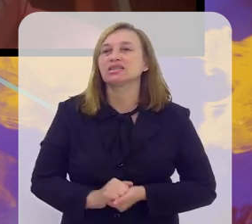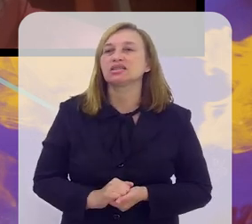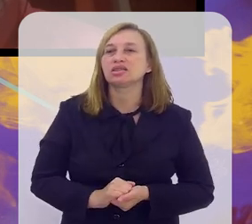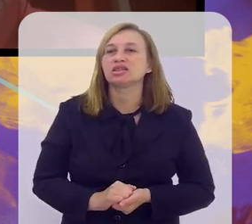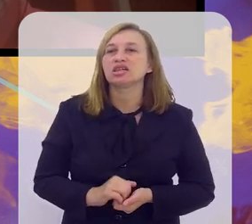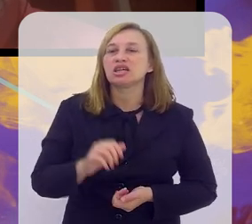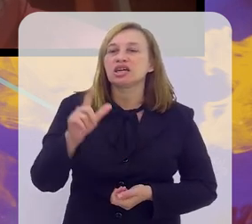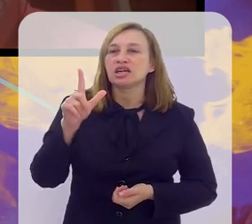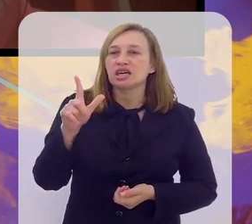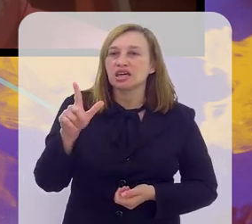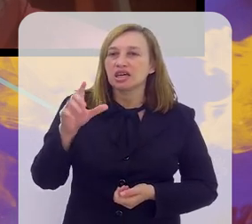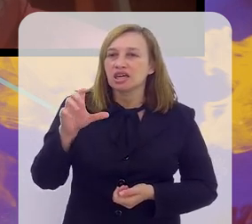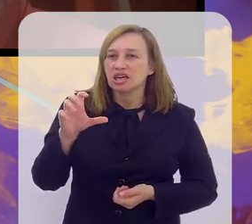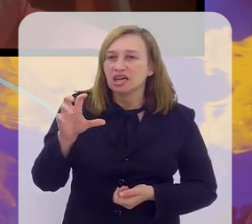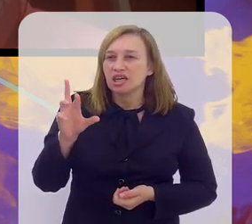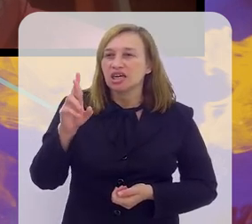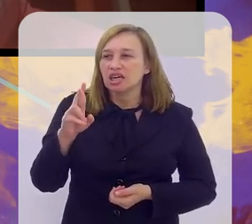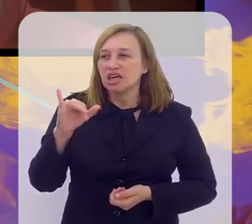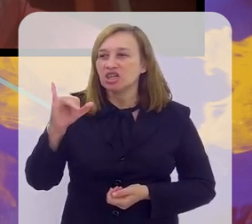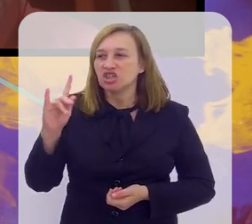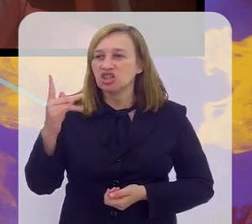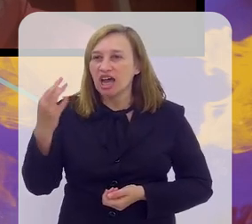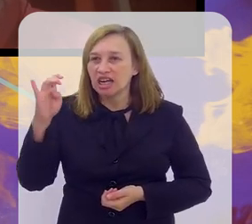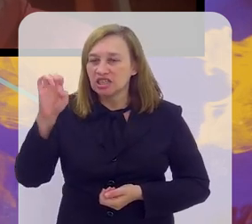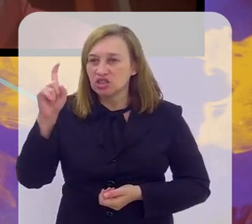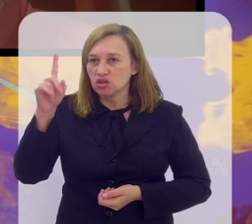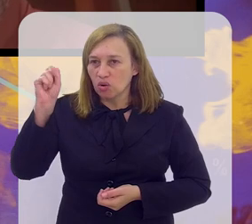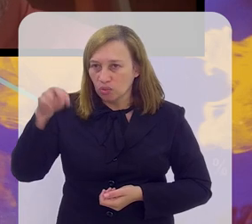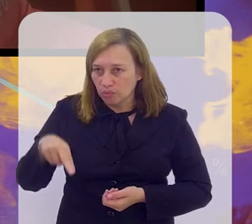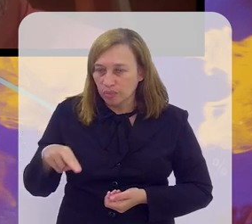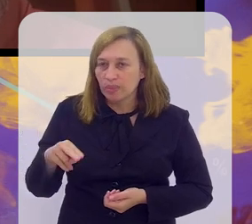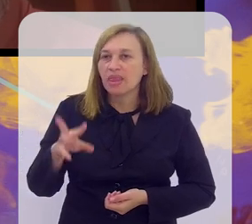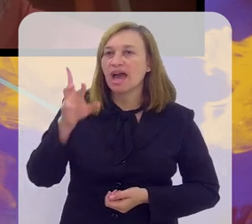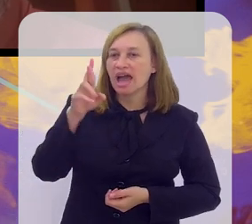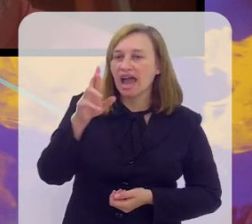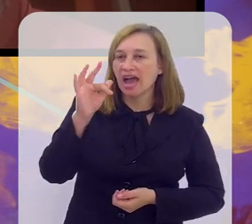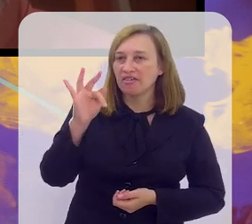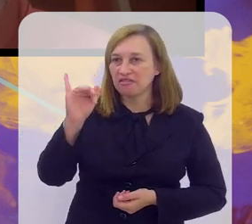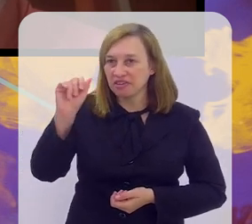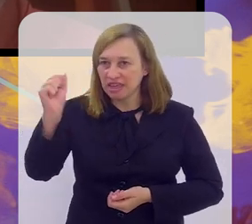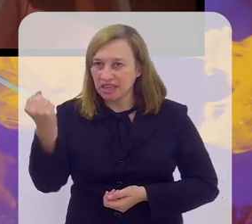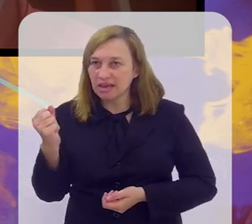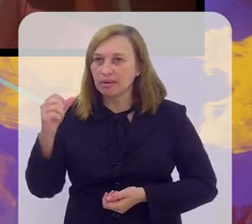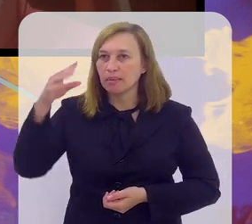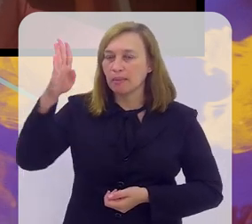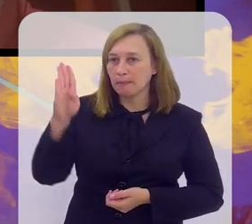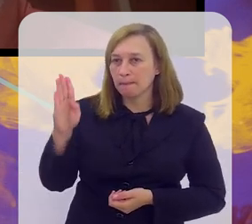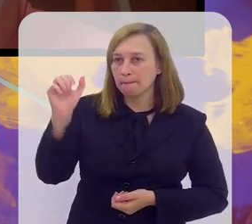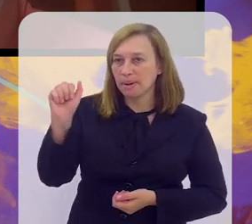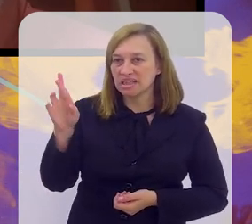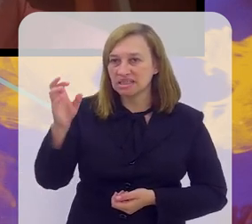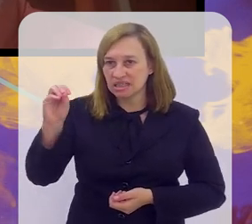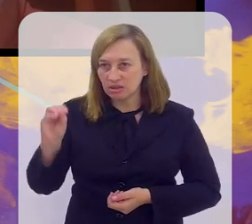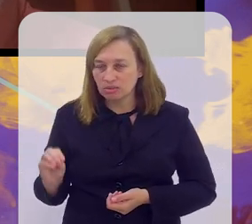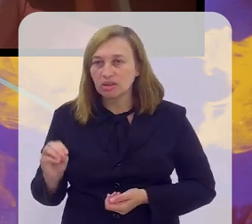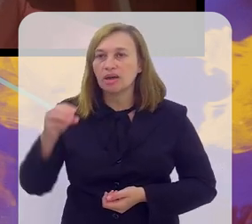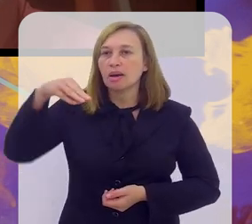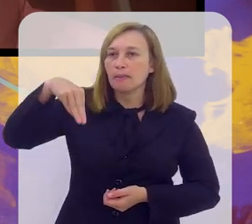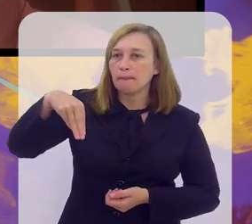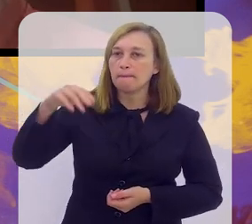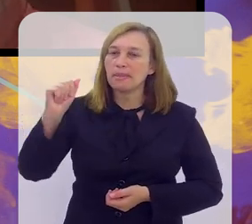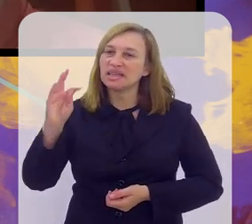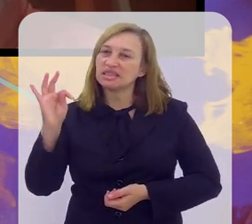lá, do futebol da Inglaterra, Richardson do Tottenham, também de lá, Rafinha do Barcelona e o Matheus Cunha,